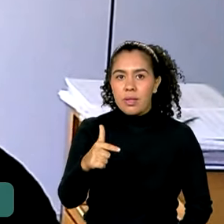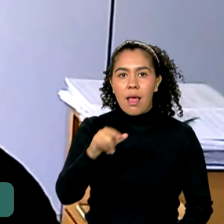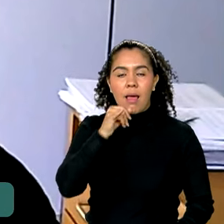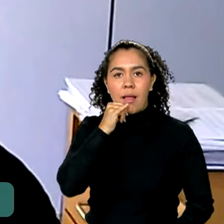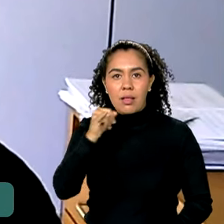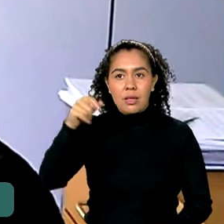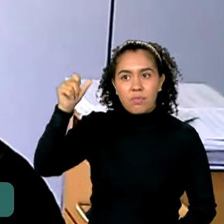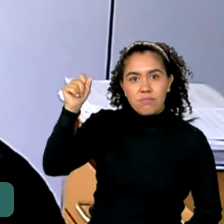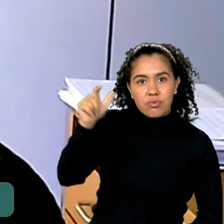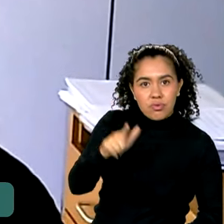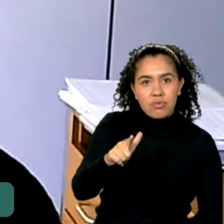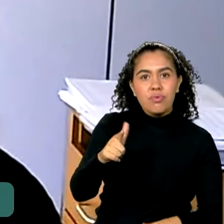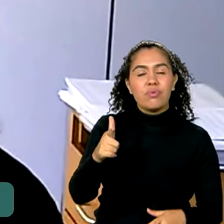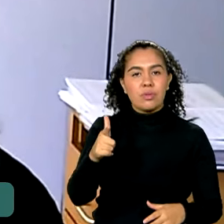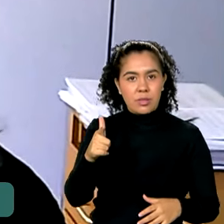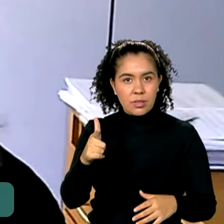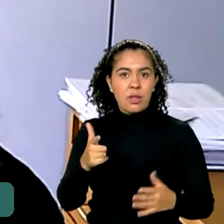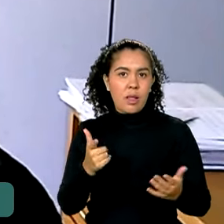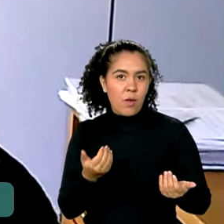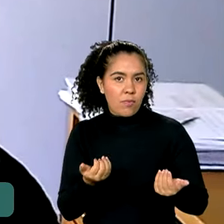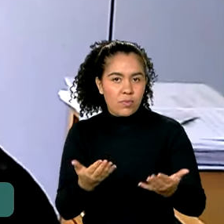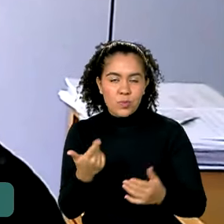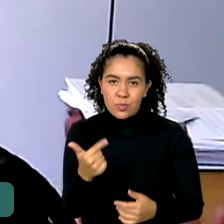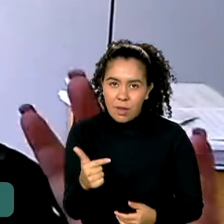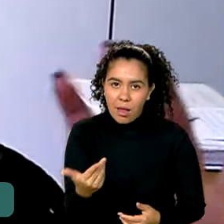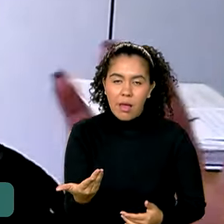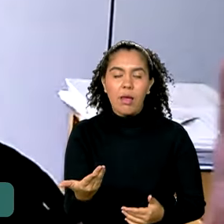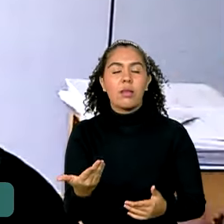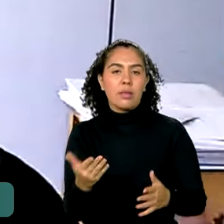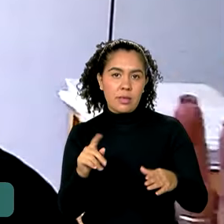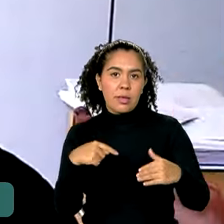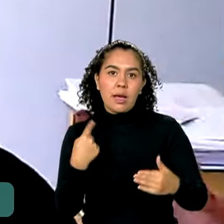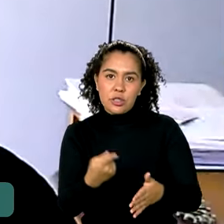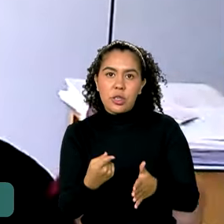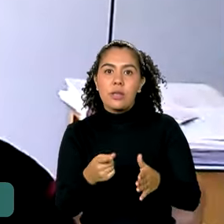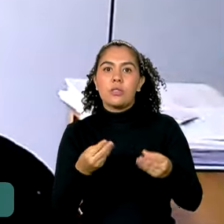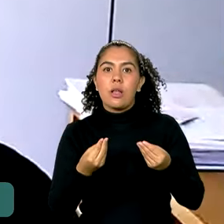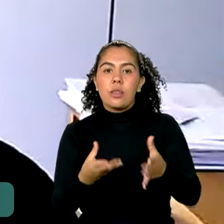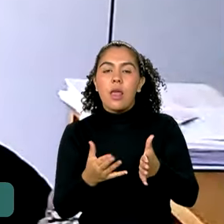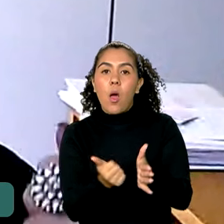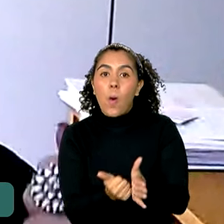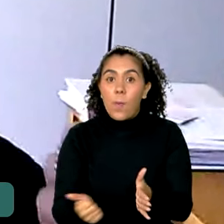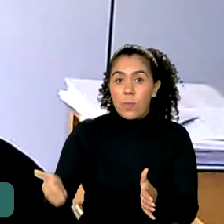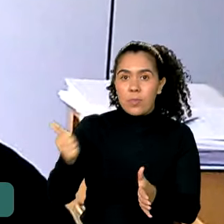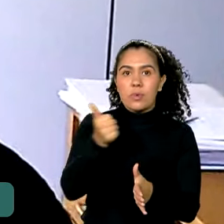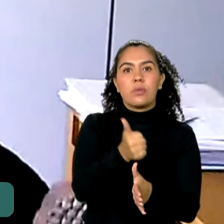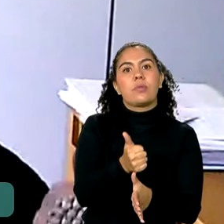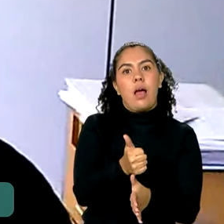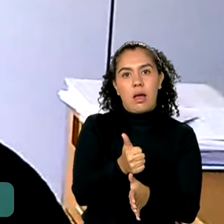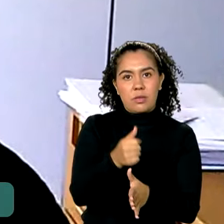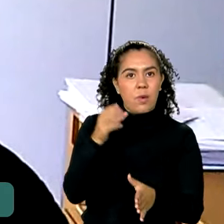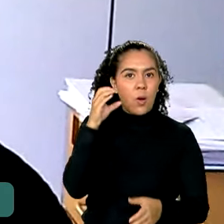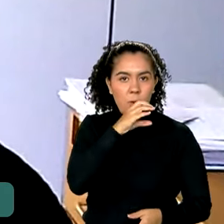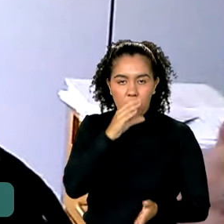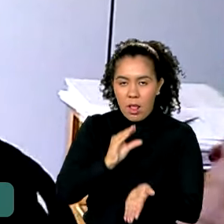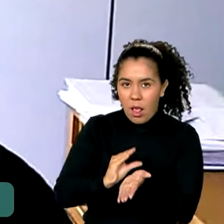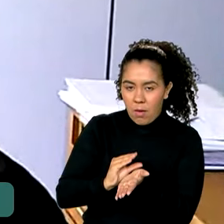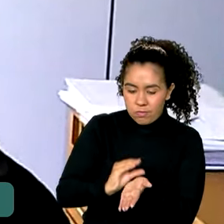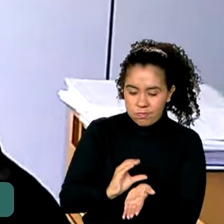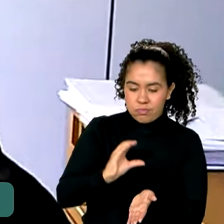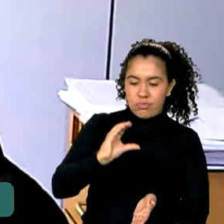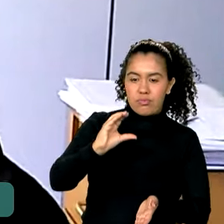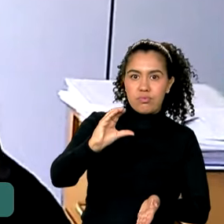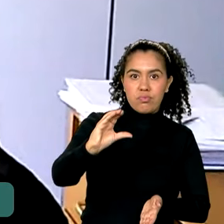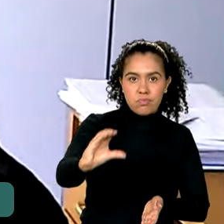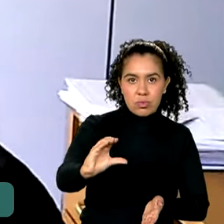estabilizada pública oferecida então a gente priorizou no investimento então o recurso maior está